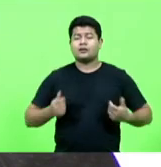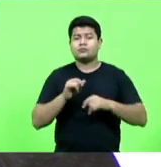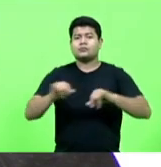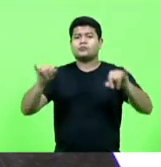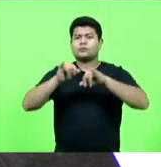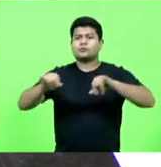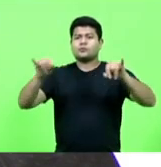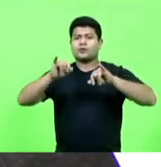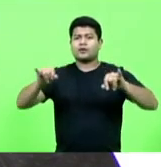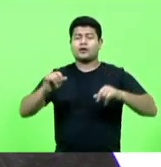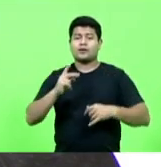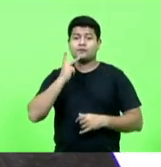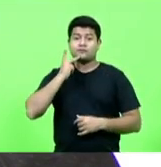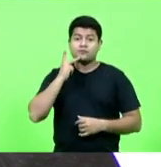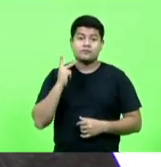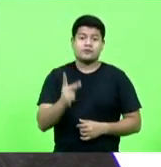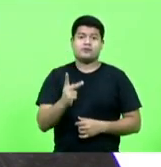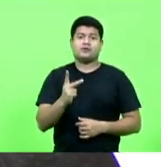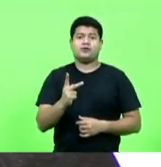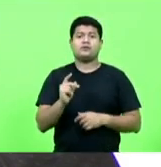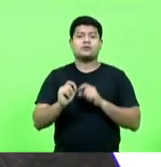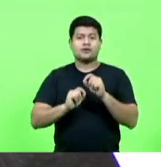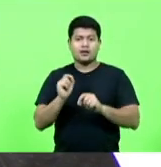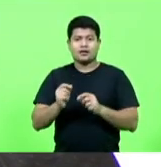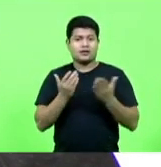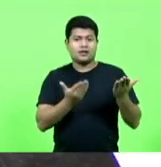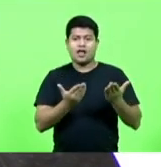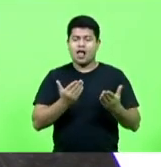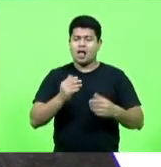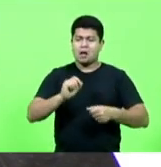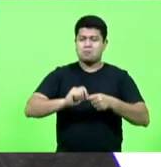para servir, para enaltecer os próprios atos.